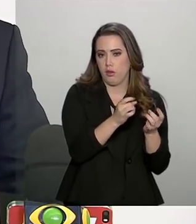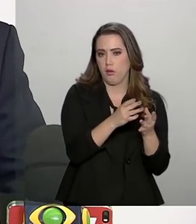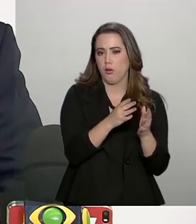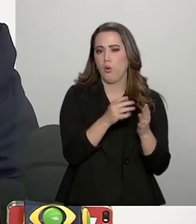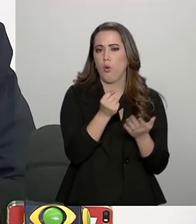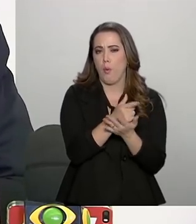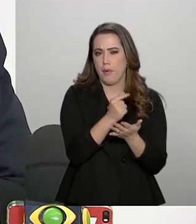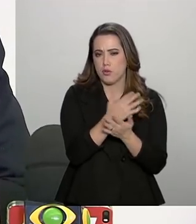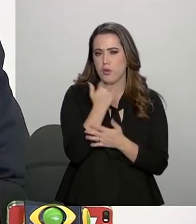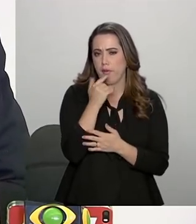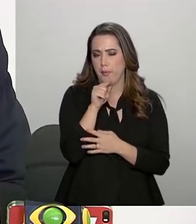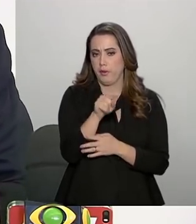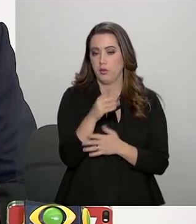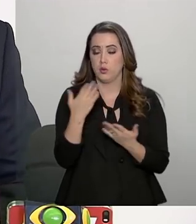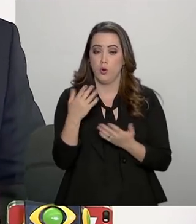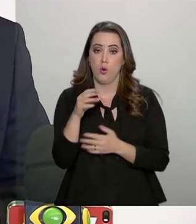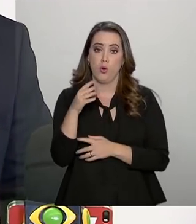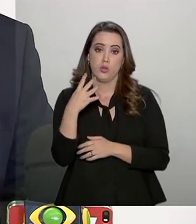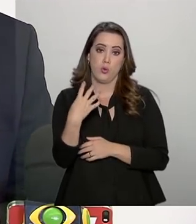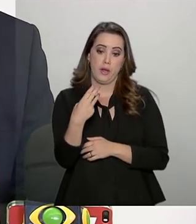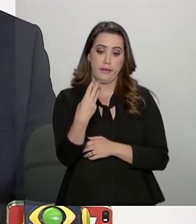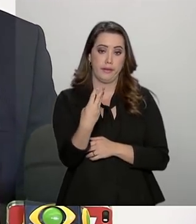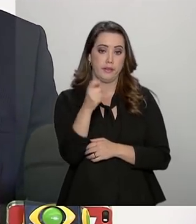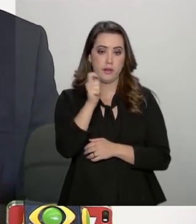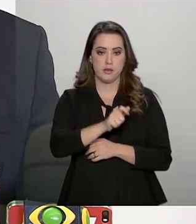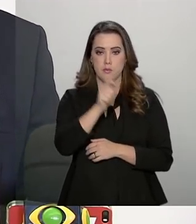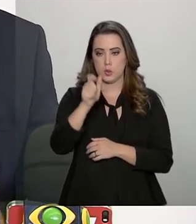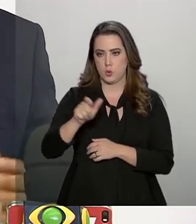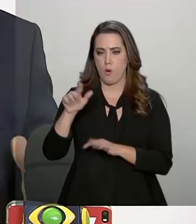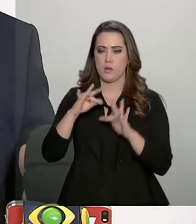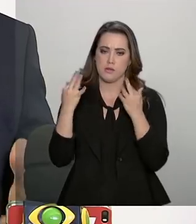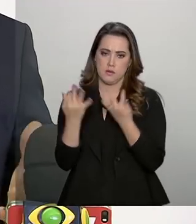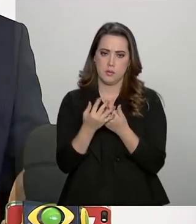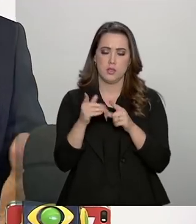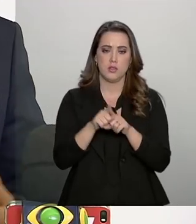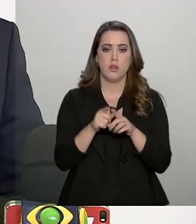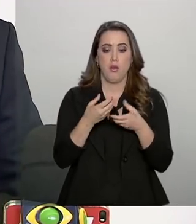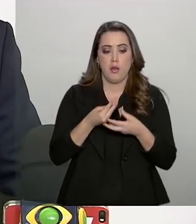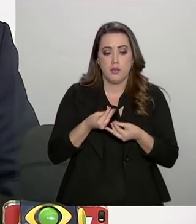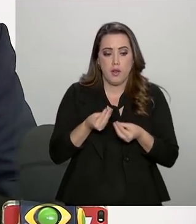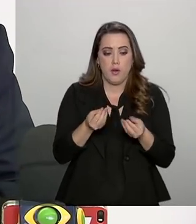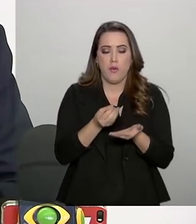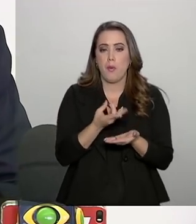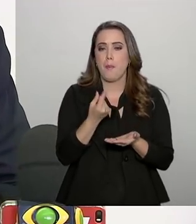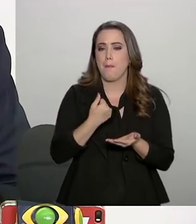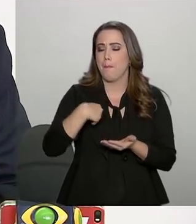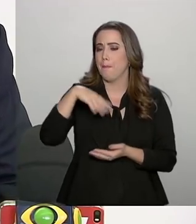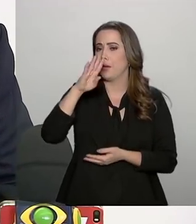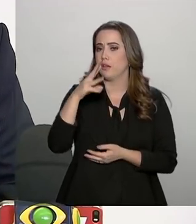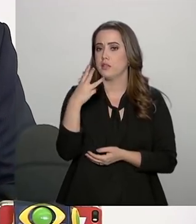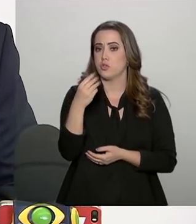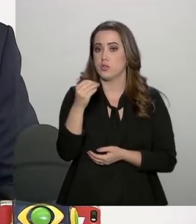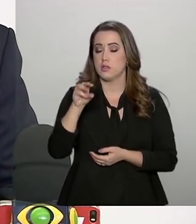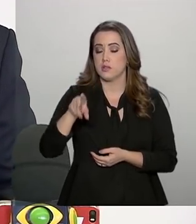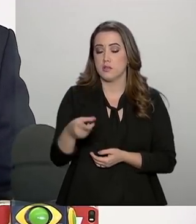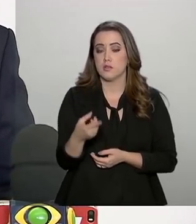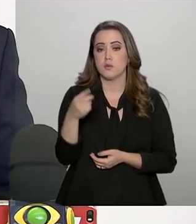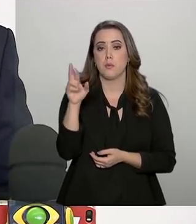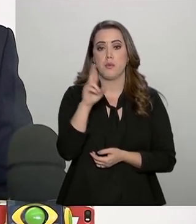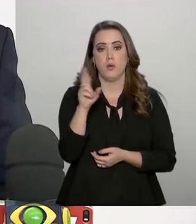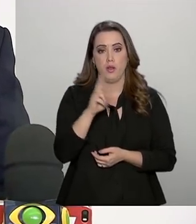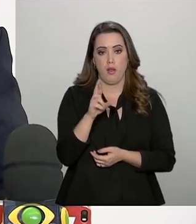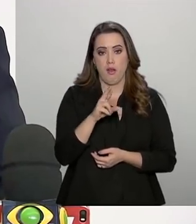Atualmente, são 43 agricultores beneficiados em Brumadinho. Serão disponibilizados mais R$ 300 mil para